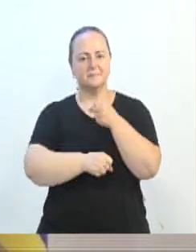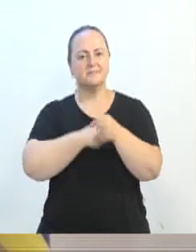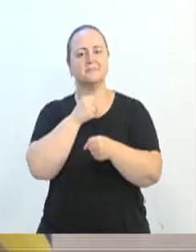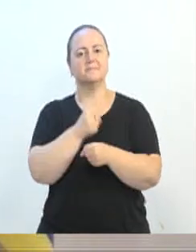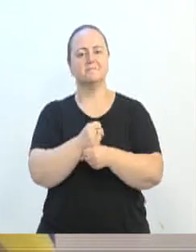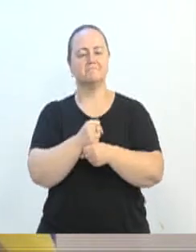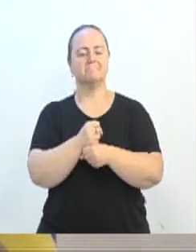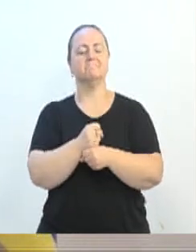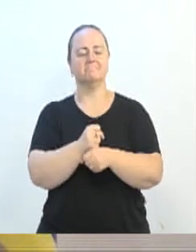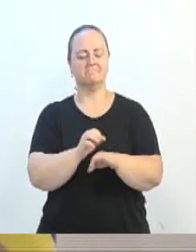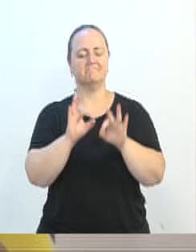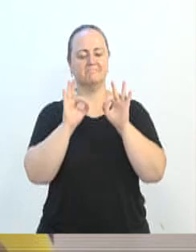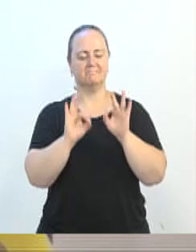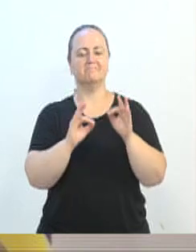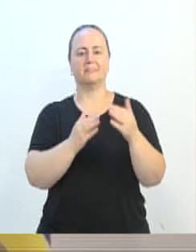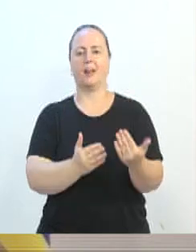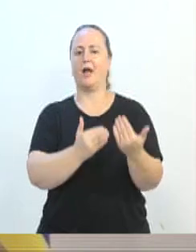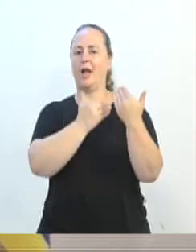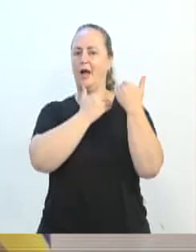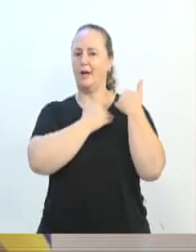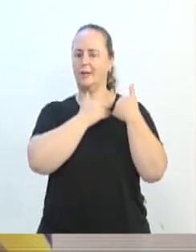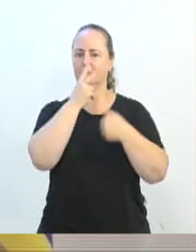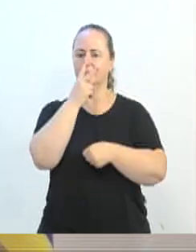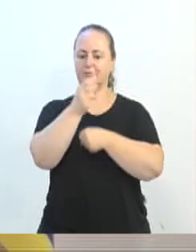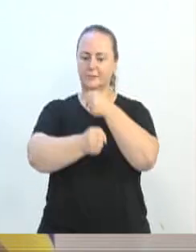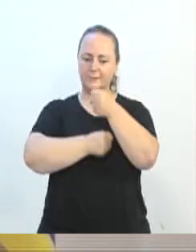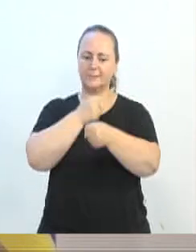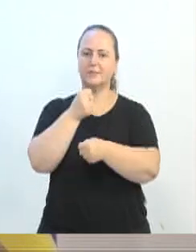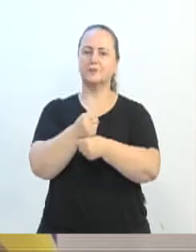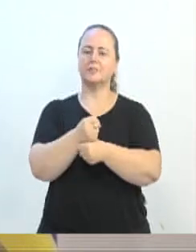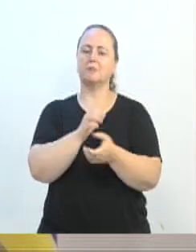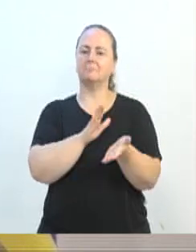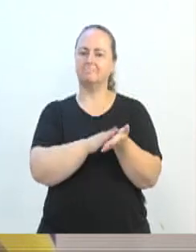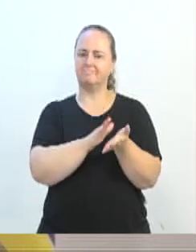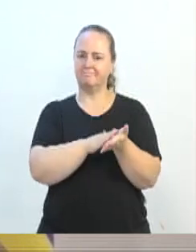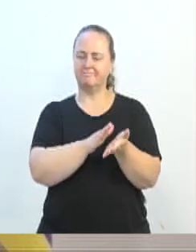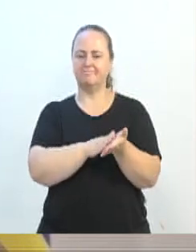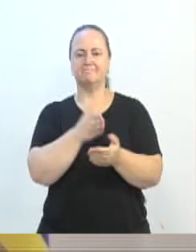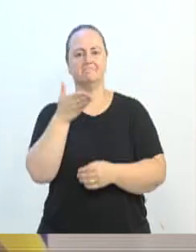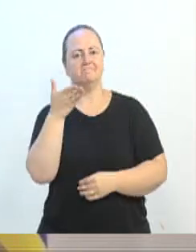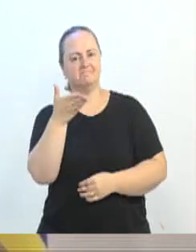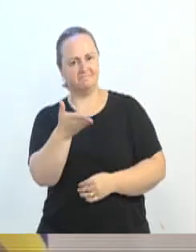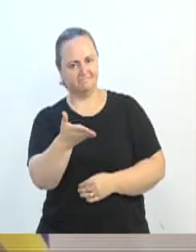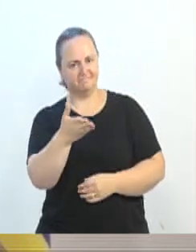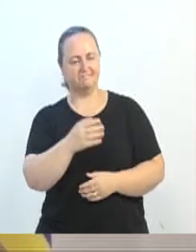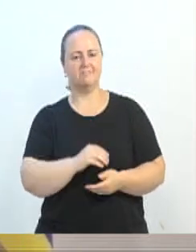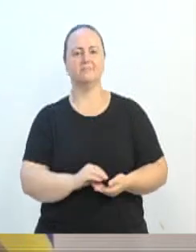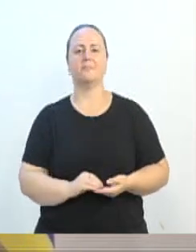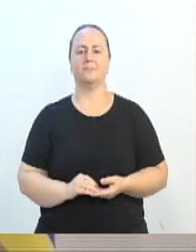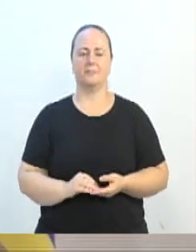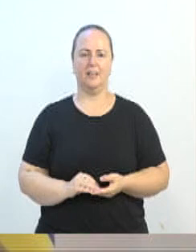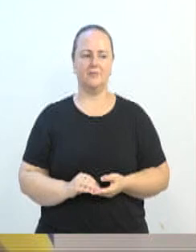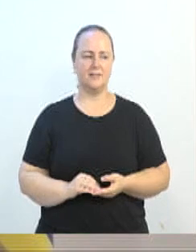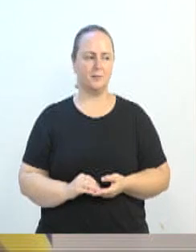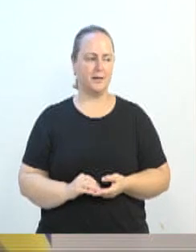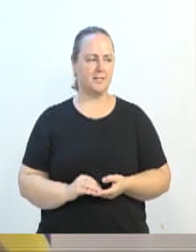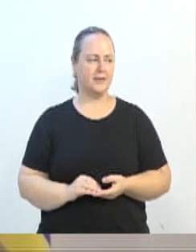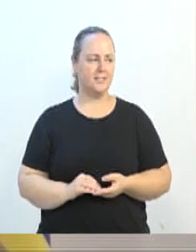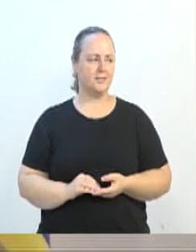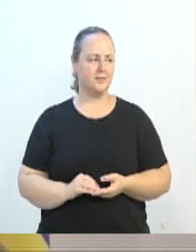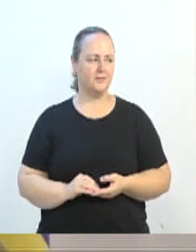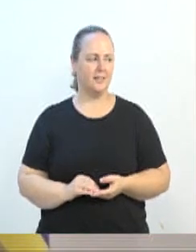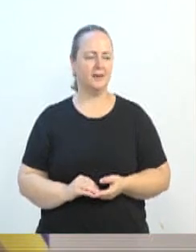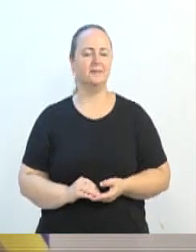função nos próximos dois anos, que aqui registro meus parabéns pela conquista e sei que vai, nesse período,